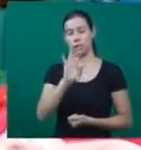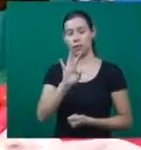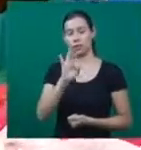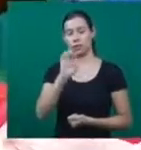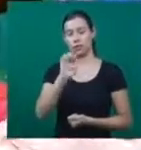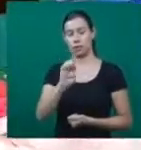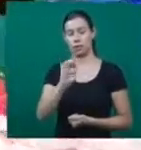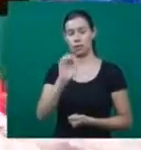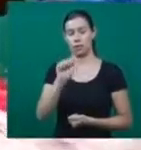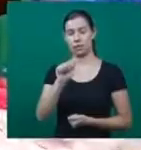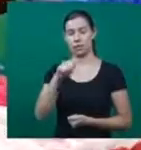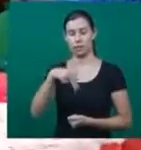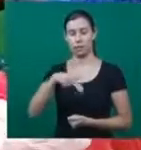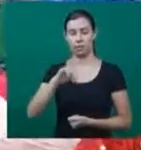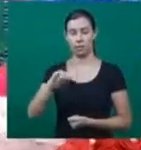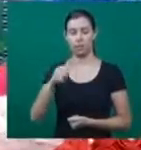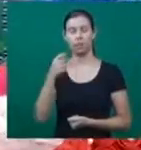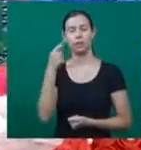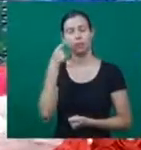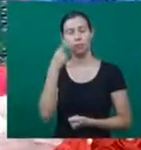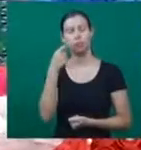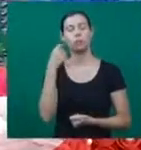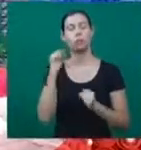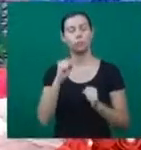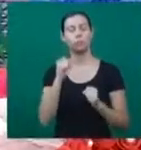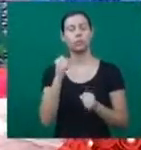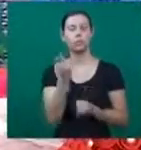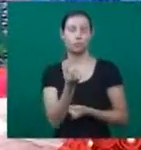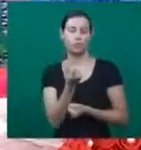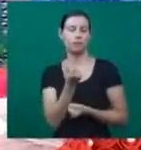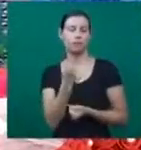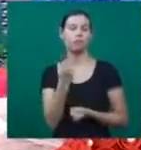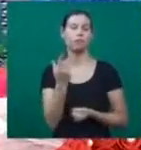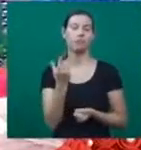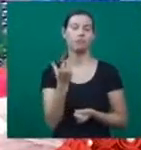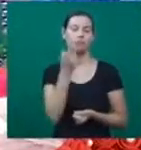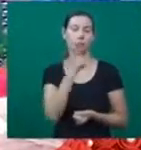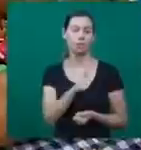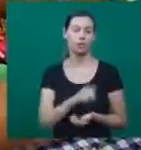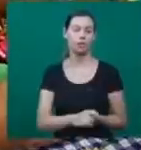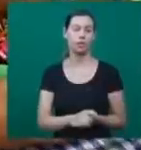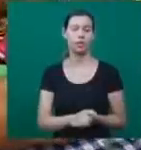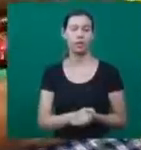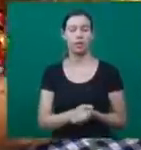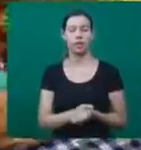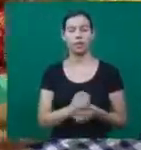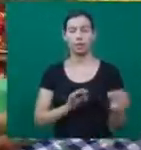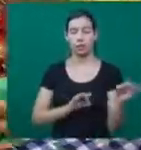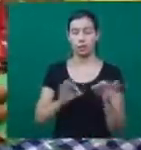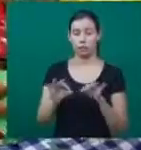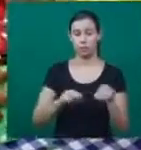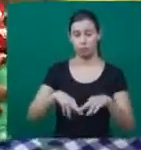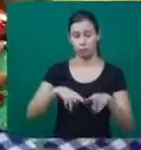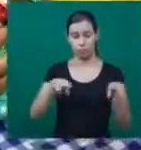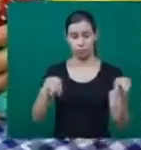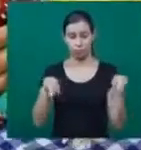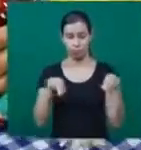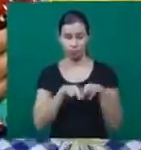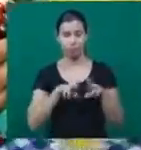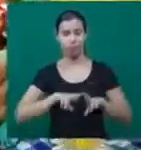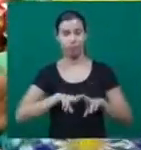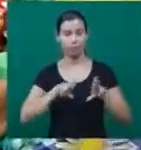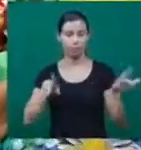EVA, uma oportunidade para ganhar dinheiro. Há três meses, quando ficou desempregada, teve a iniciativa de produzir cestas